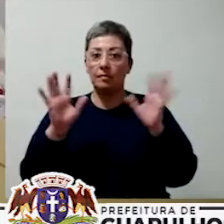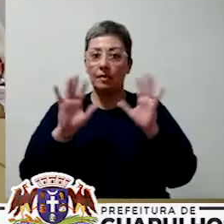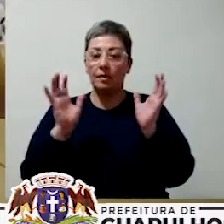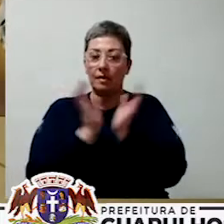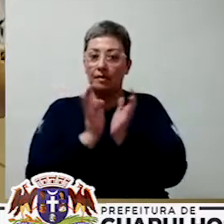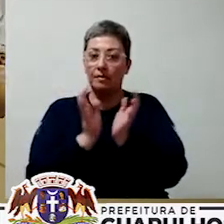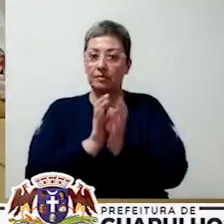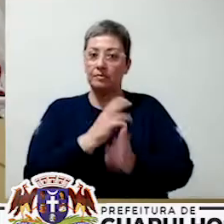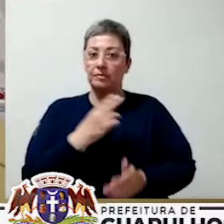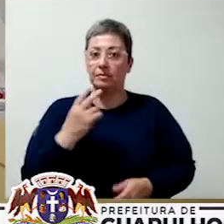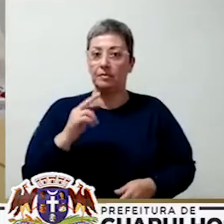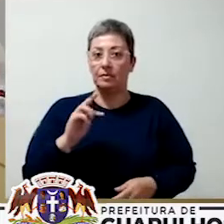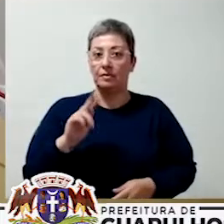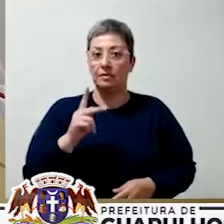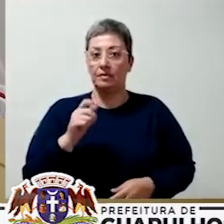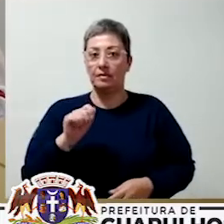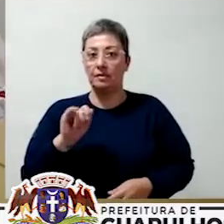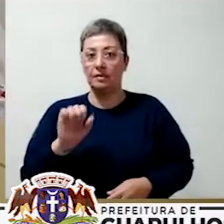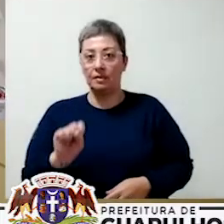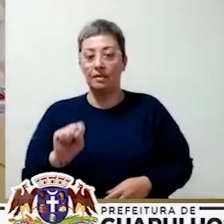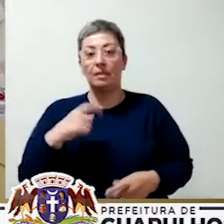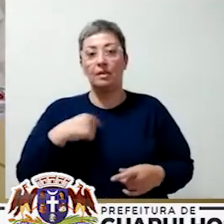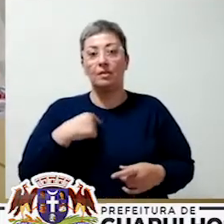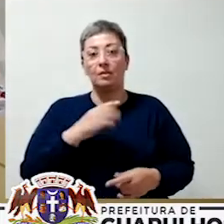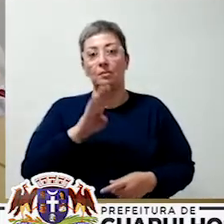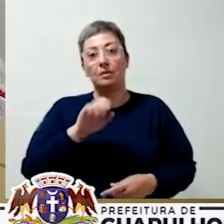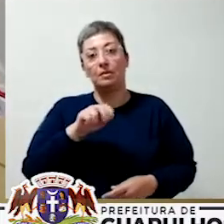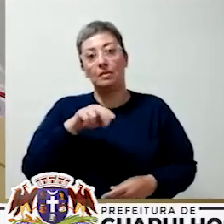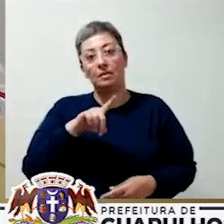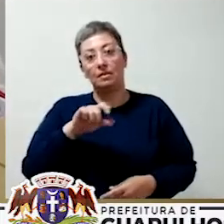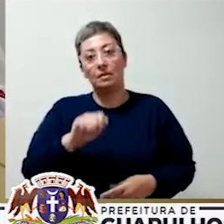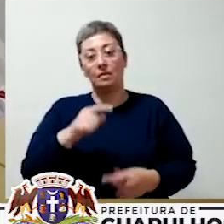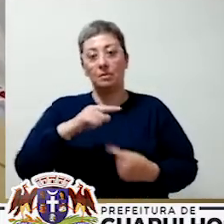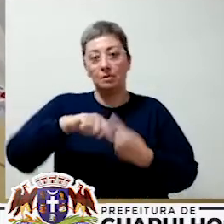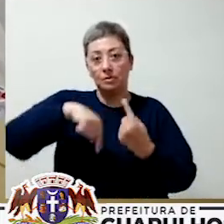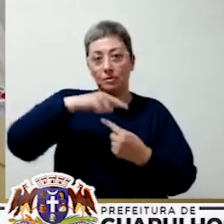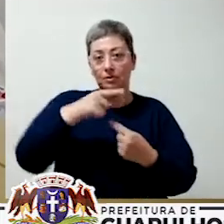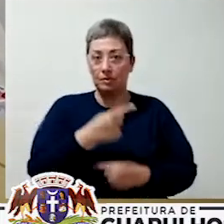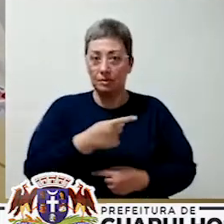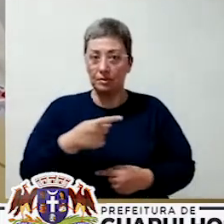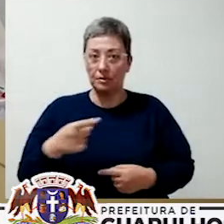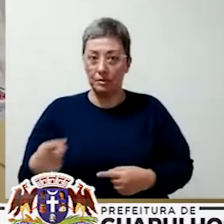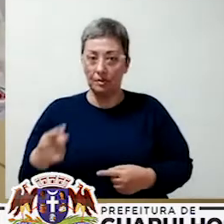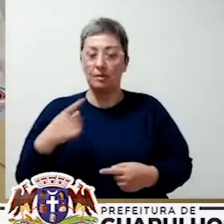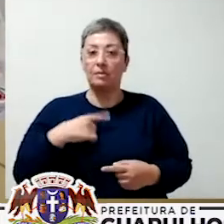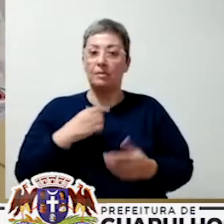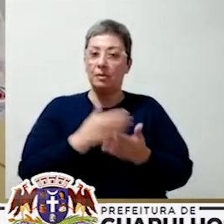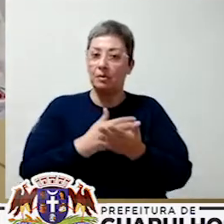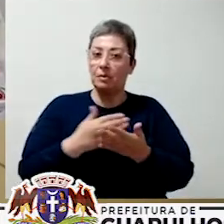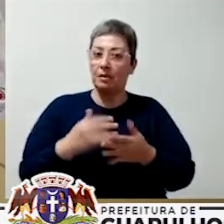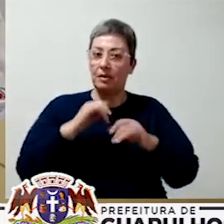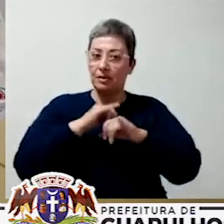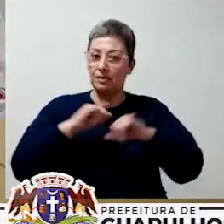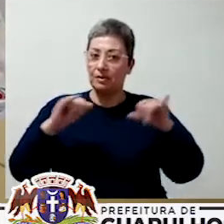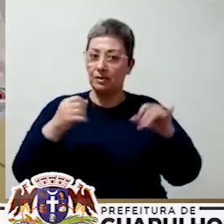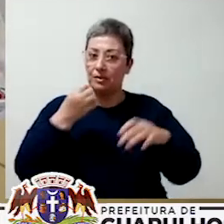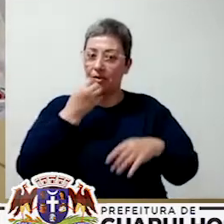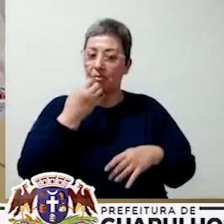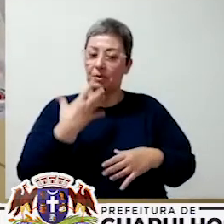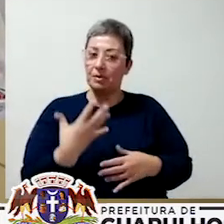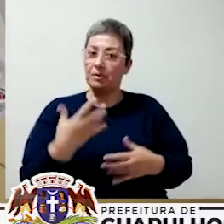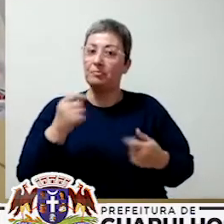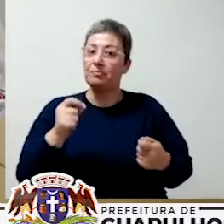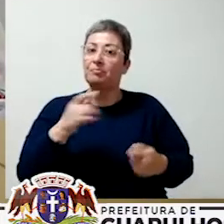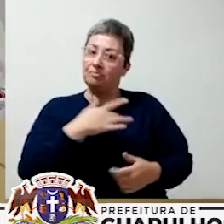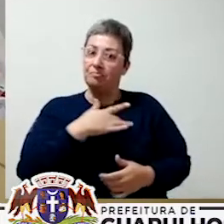Saudações galera, eu sou a Thaís. Eu sou o Bandana. E está no ar mais um Giro da Semana. Em Guarulhos. Vamos começar com notícia boa, Bandana? Notícia